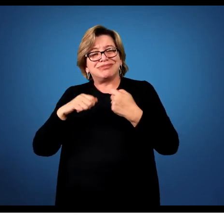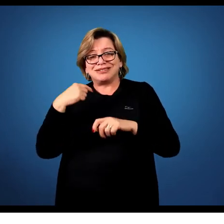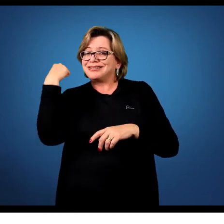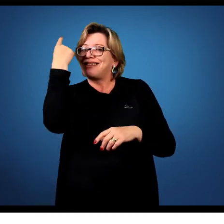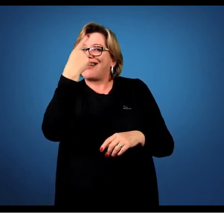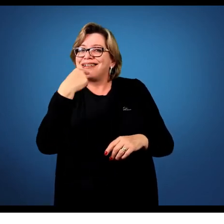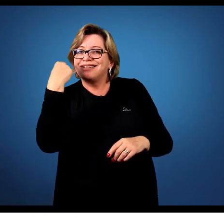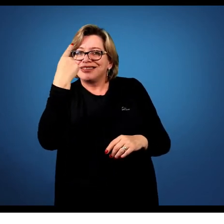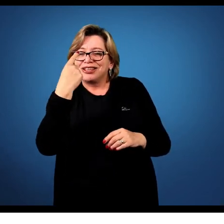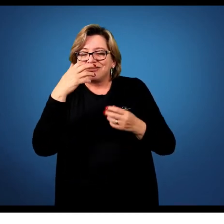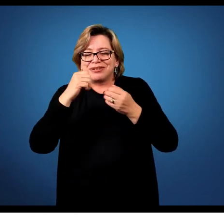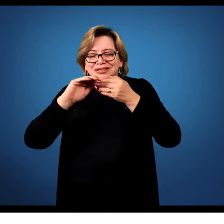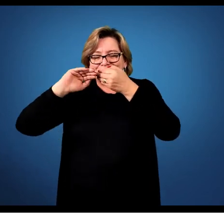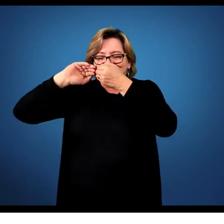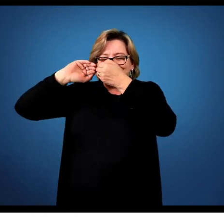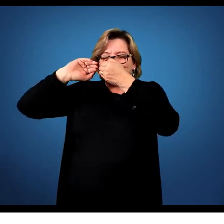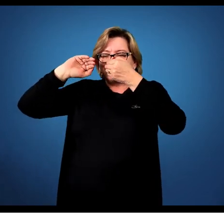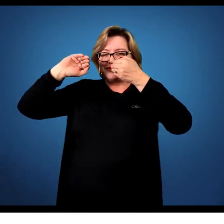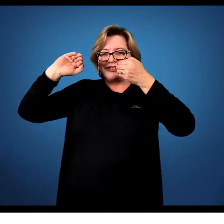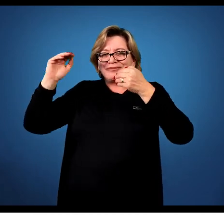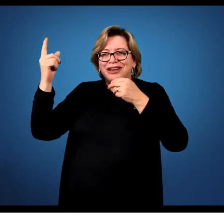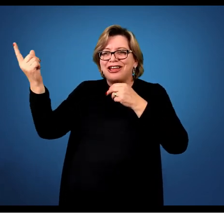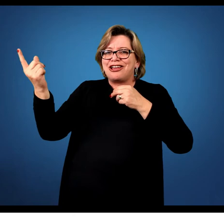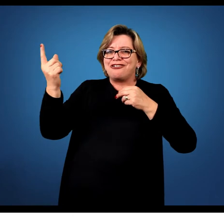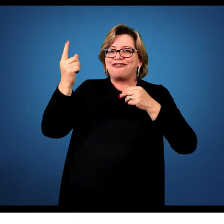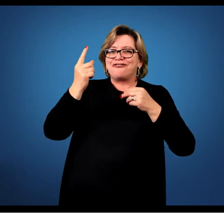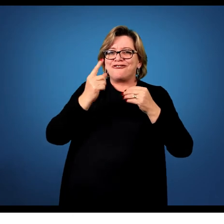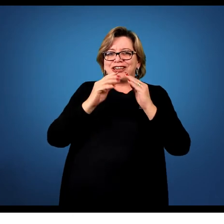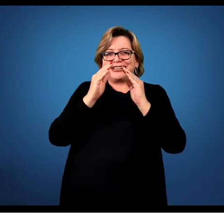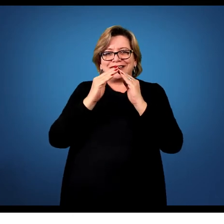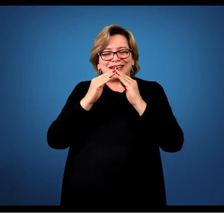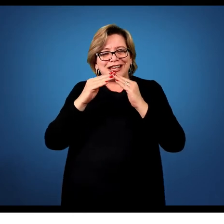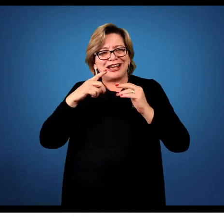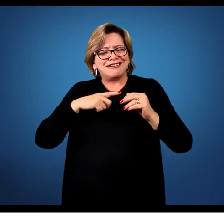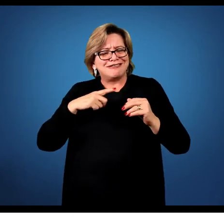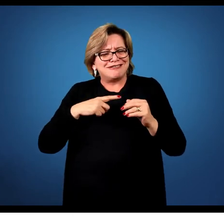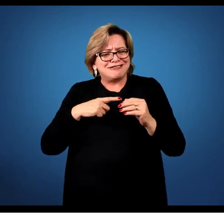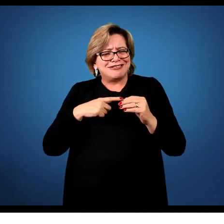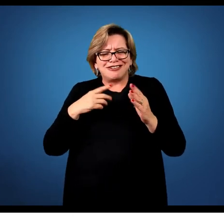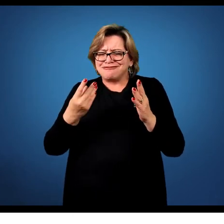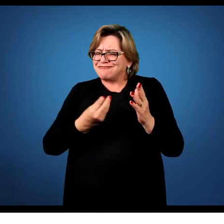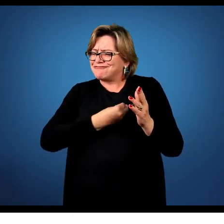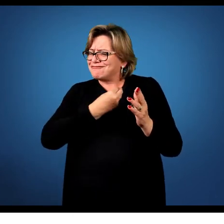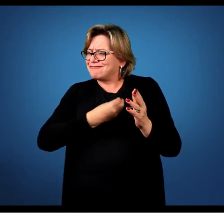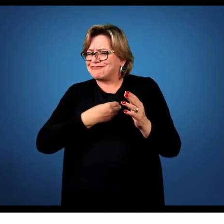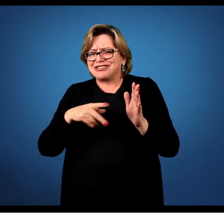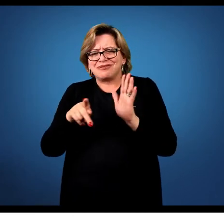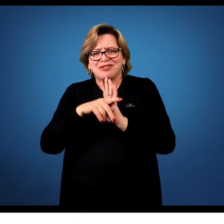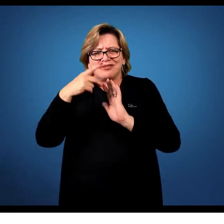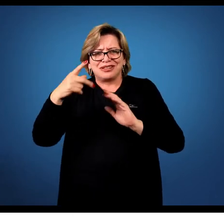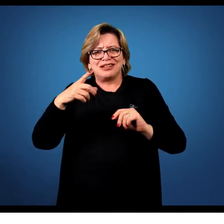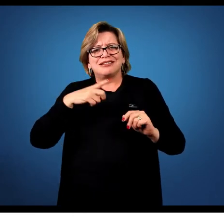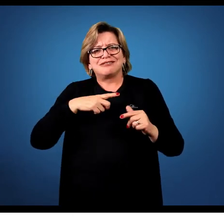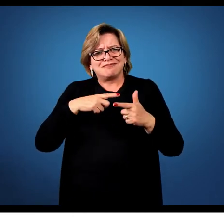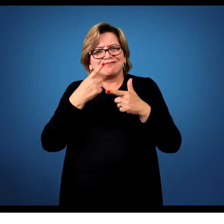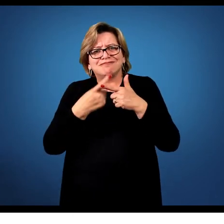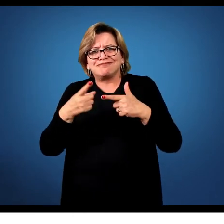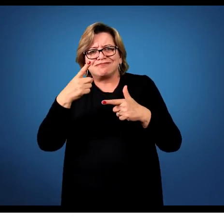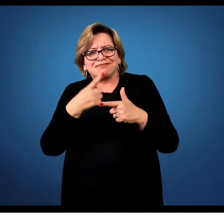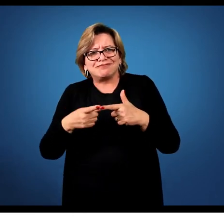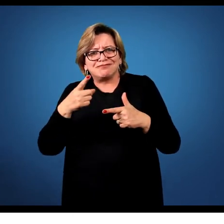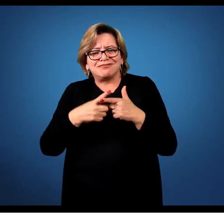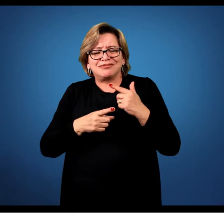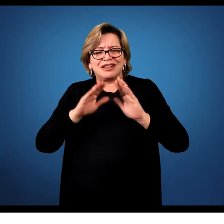precisa se desligar da situação, ele vem de casa, ele traz todas as vivências dele de casa, ele traz todas as situações que ele está passando,